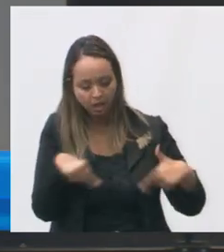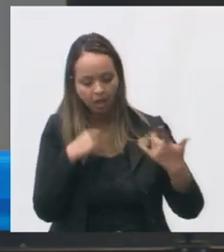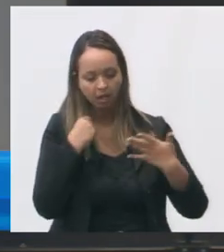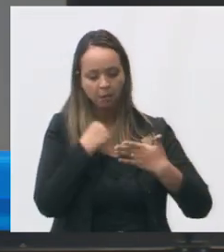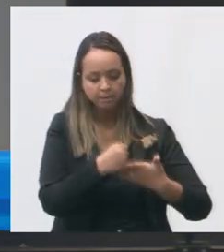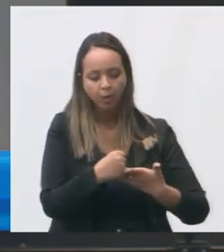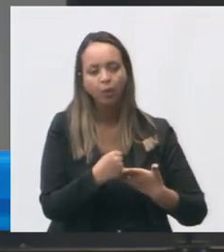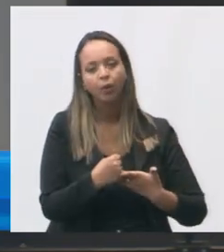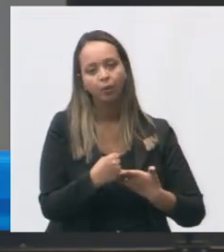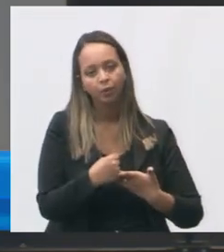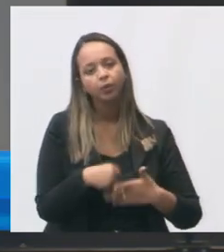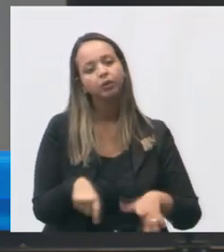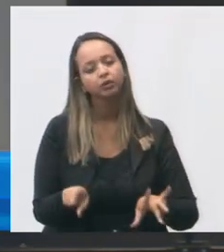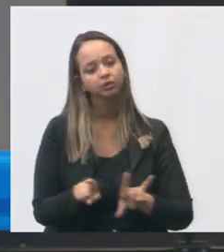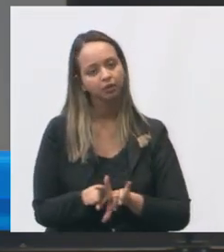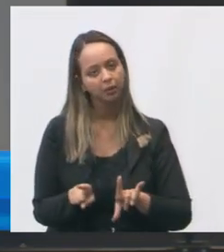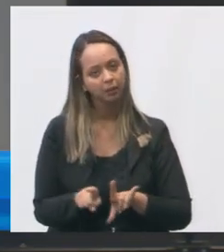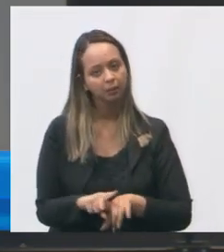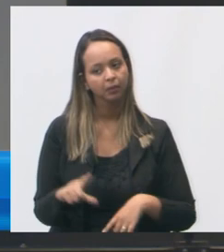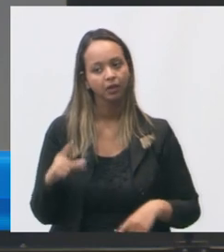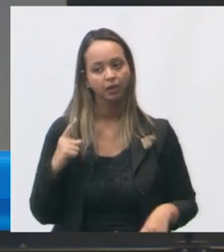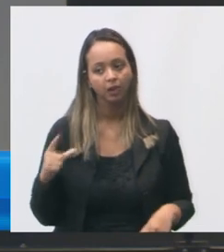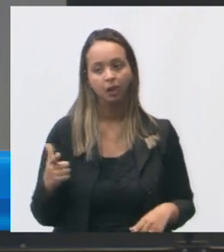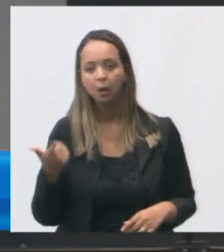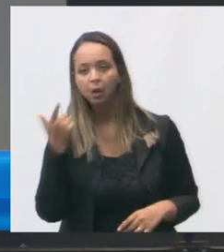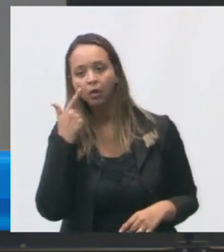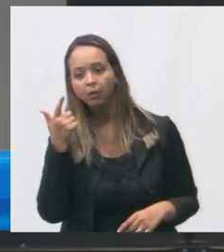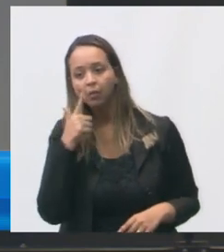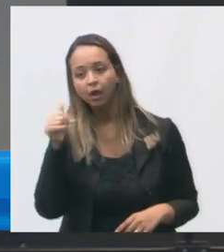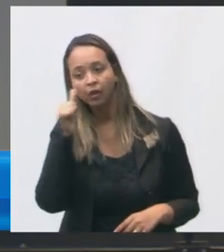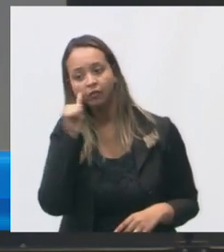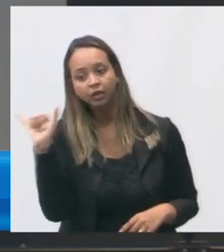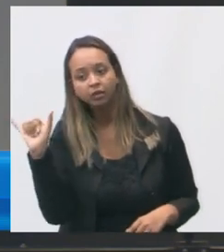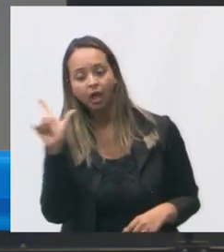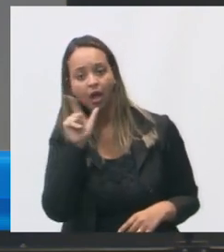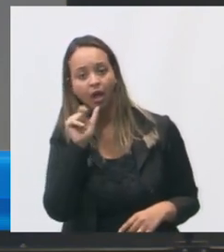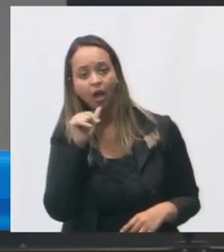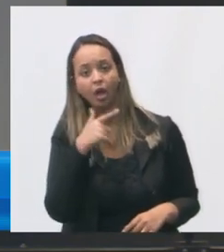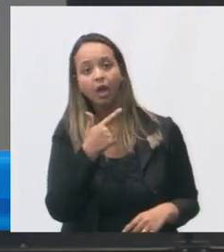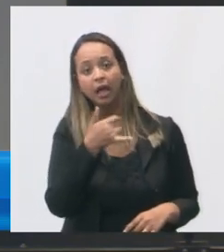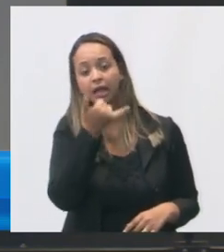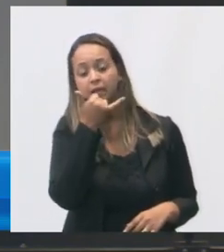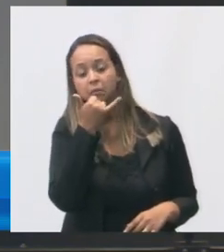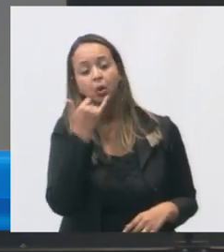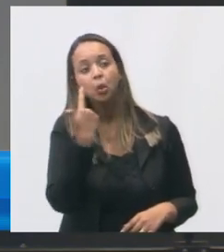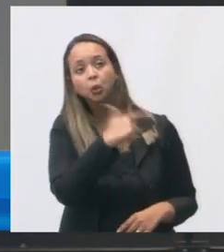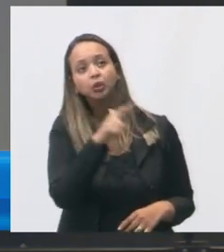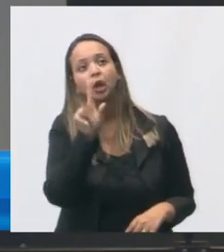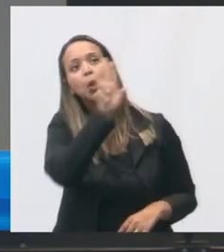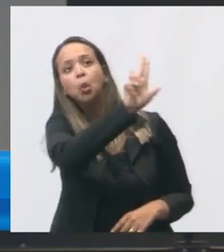outra solicitação também instalação de totem para identificar a unidade não tem aqui o nome da unidade na frente dela